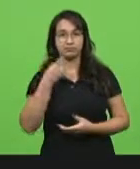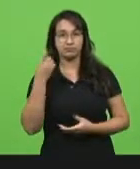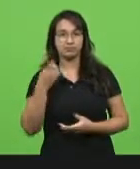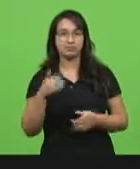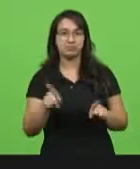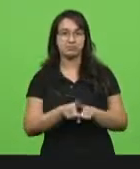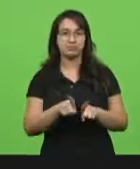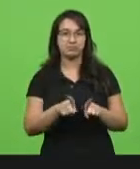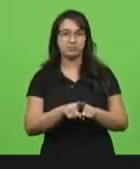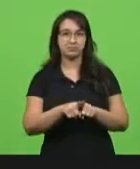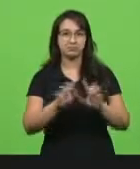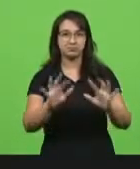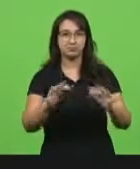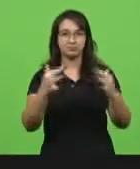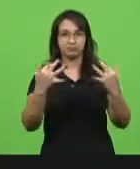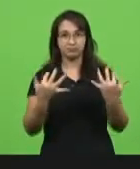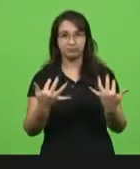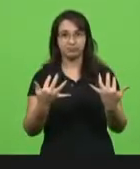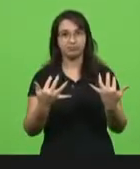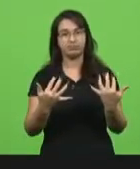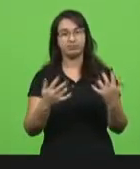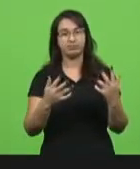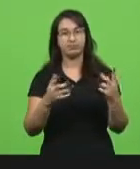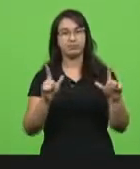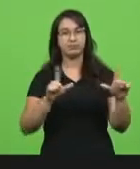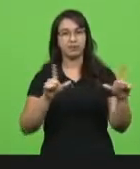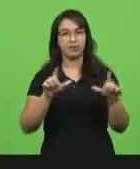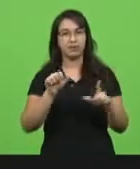acompanha pela TVA, os colegas de imprensa.